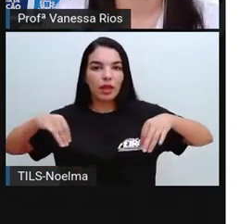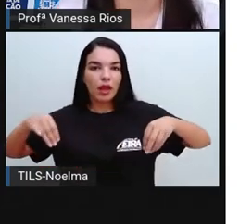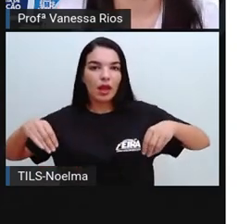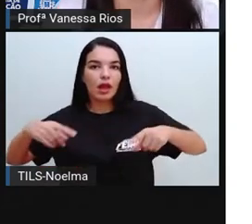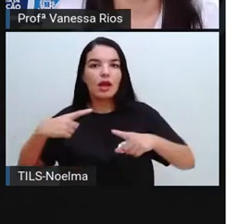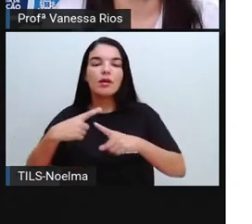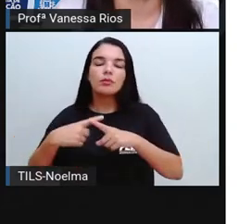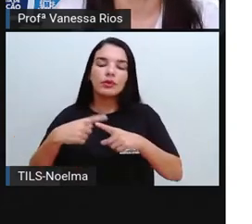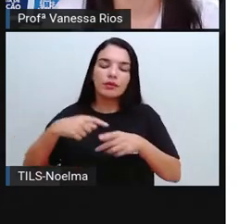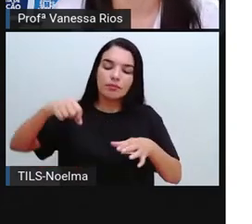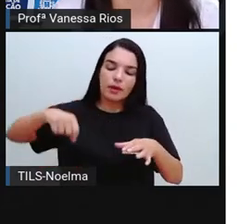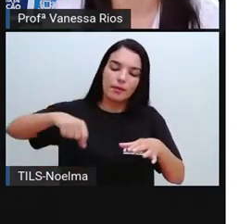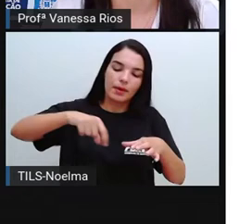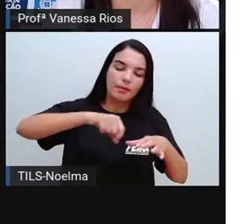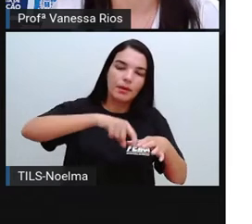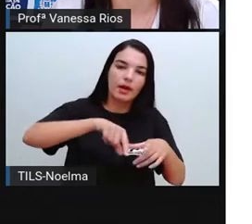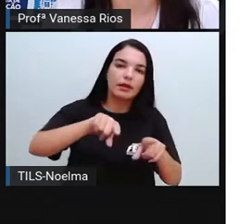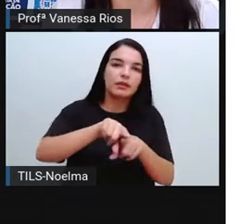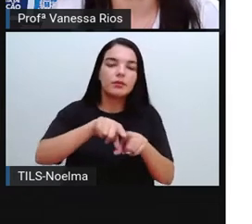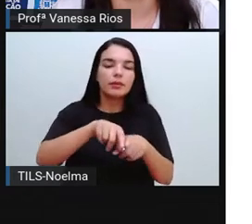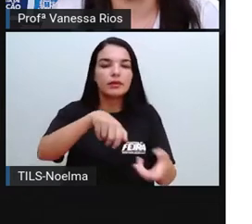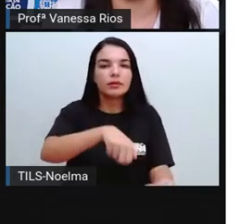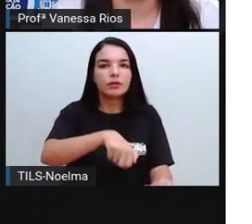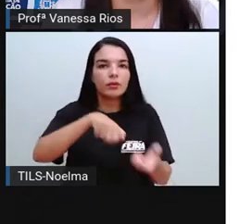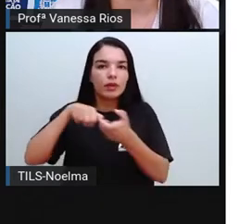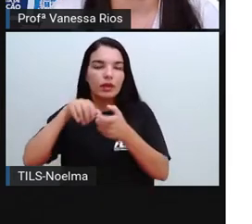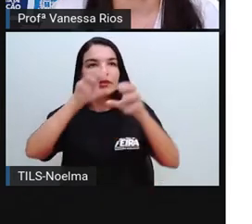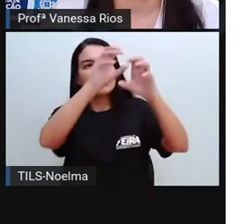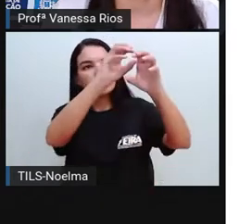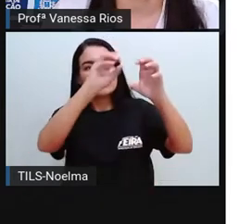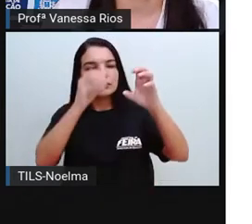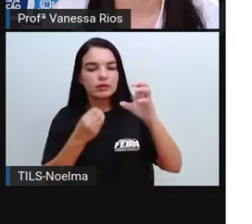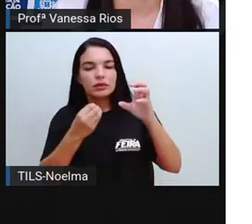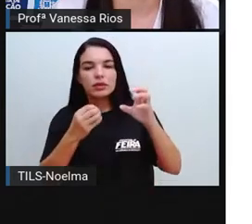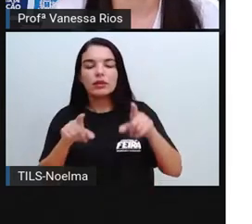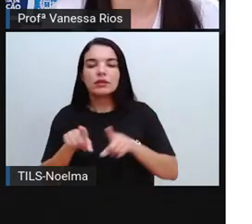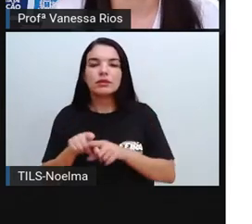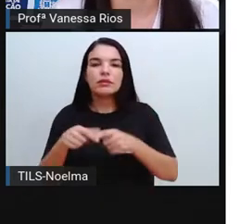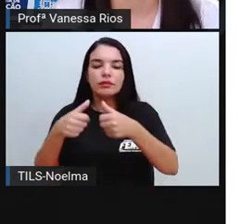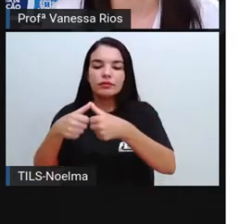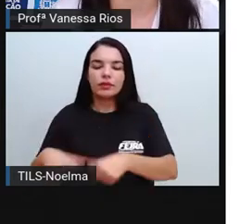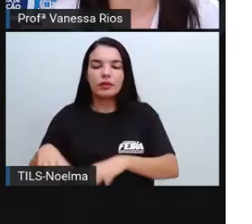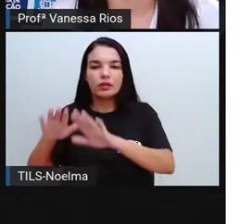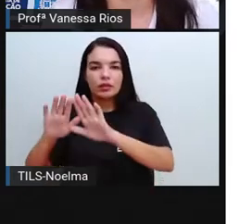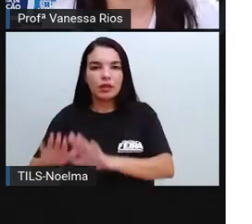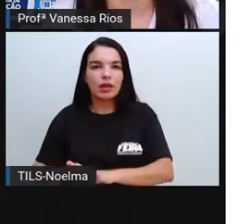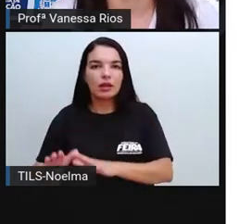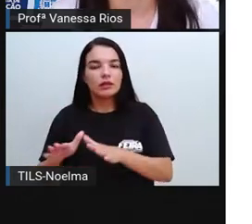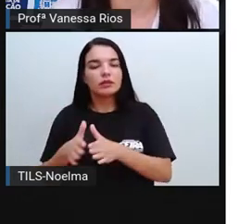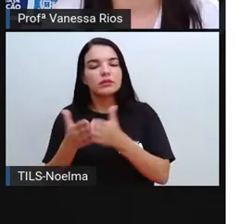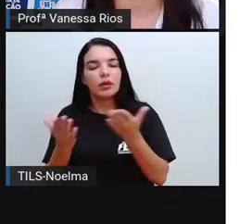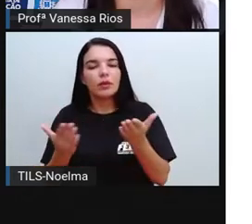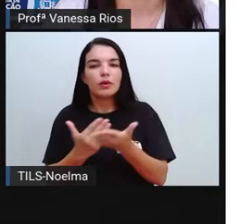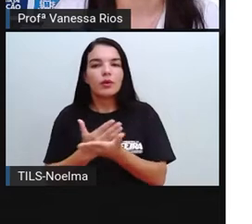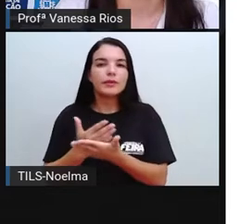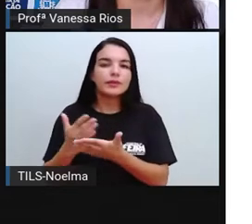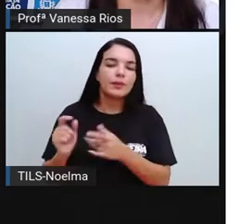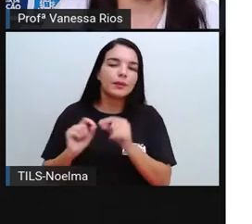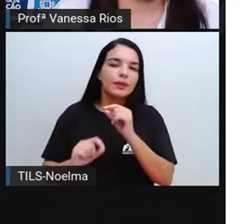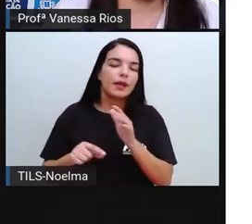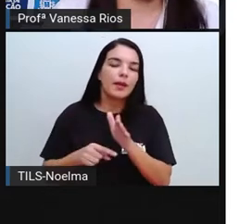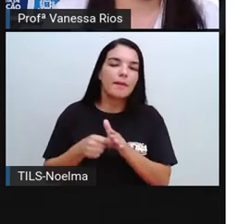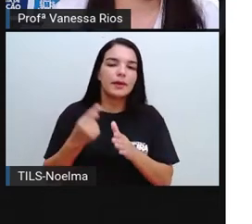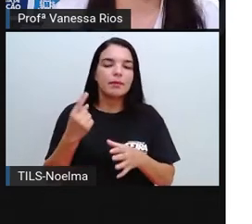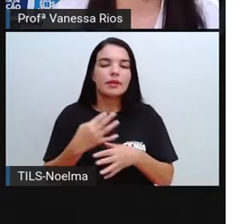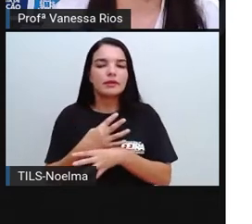plantar, a colher, a se estabelecer num lugar e a partir disso se criar as primeiras cidades, né? As primeiras